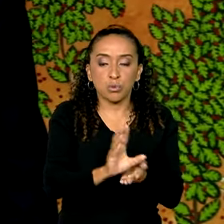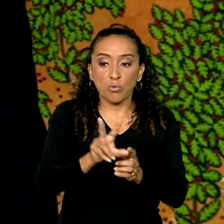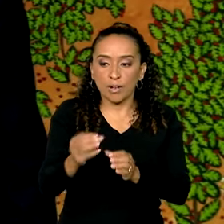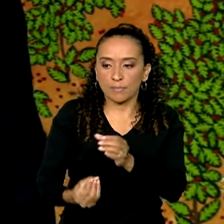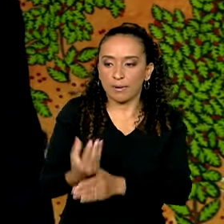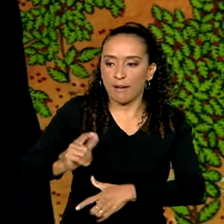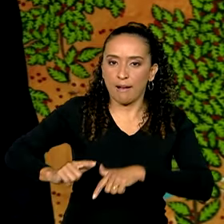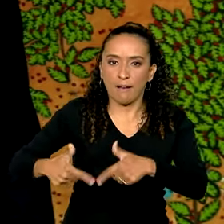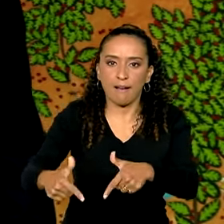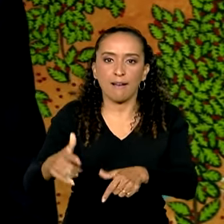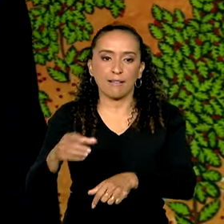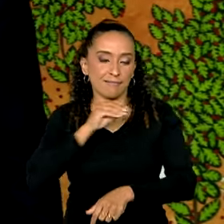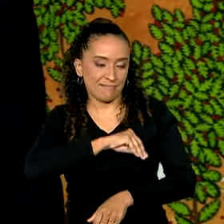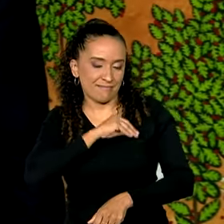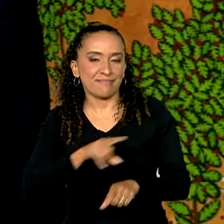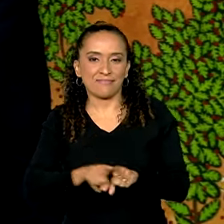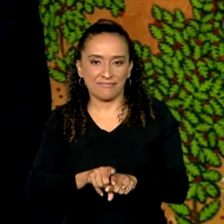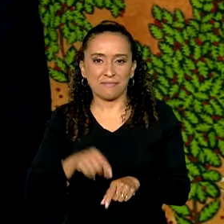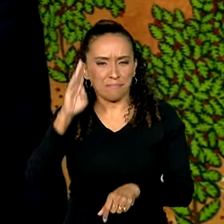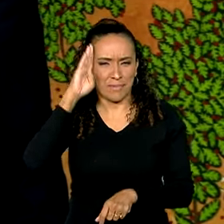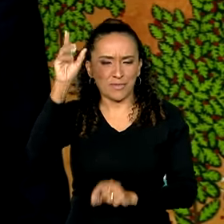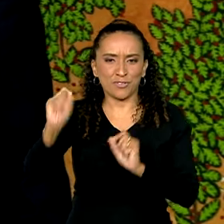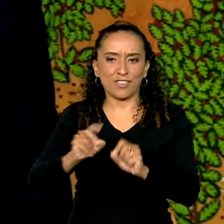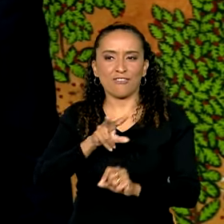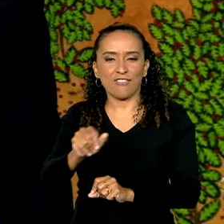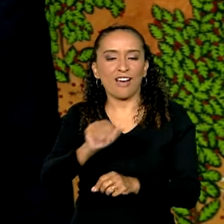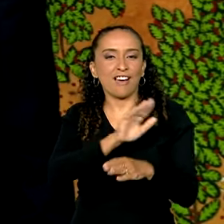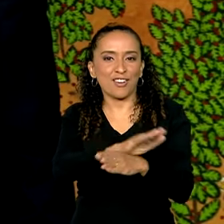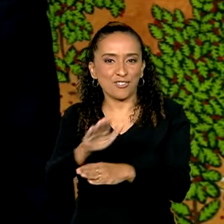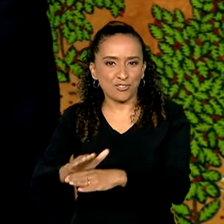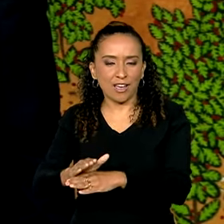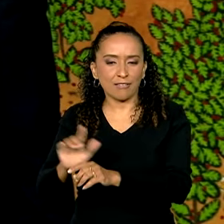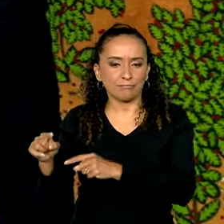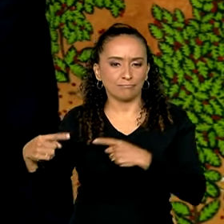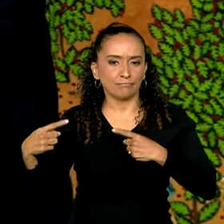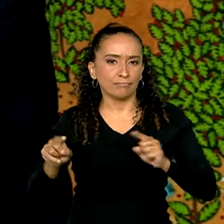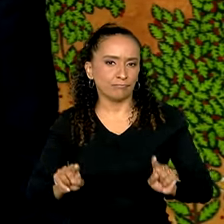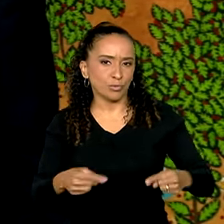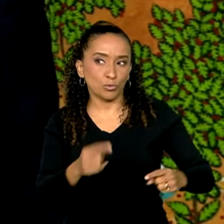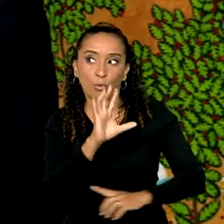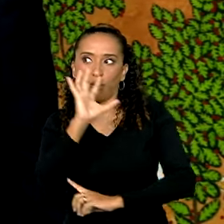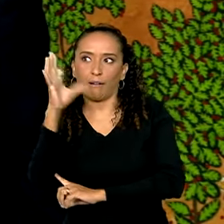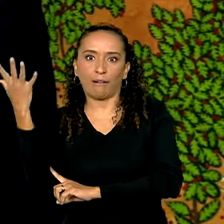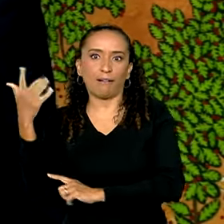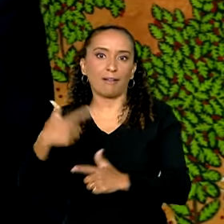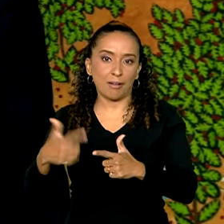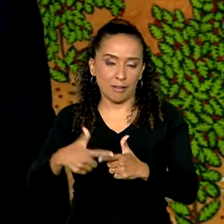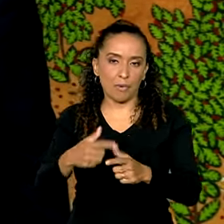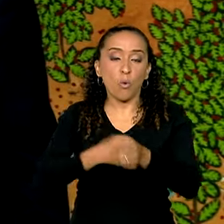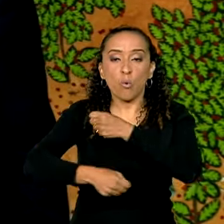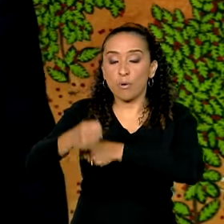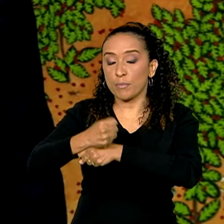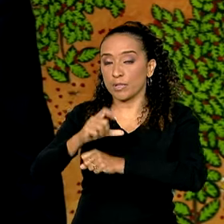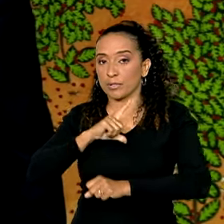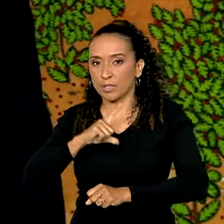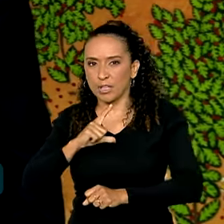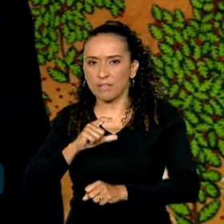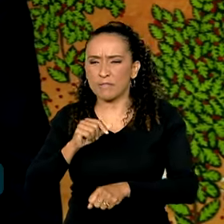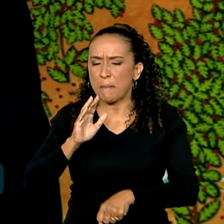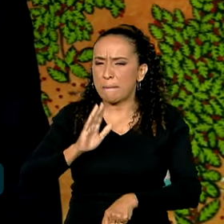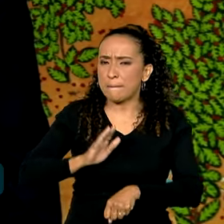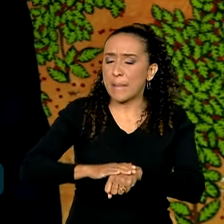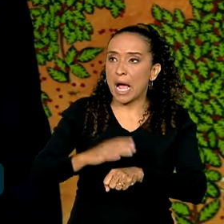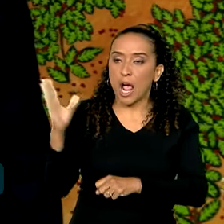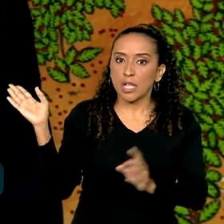emprego, que vão gerar salário e que principalmente vão ajudar a combater a crise climática. Nós tivemos no ano passado o ano mais